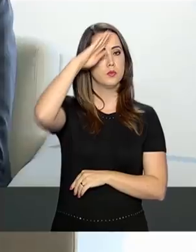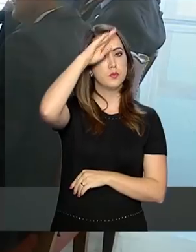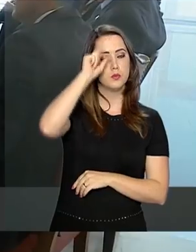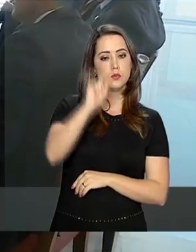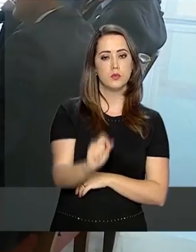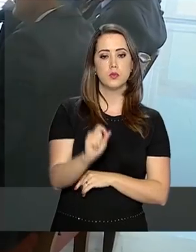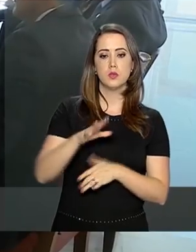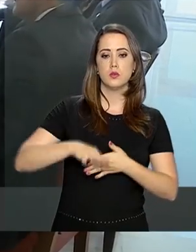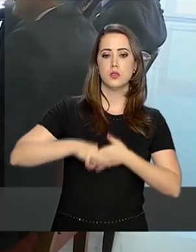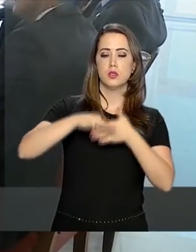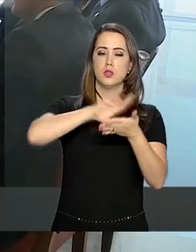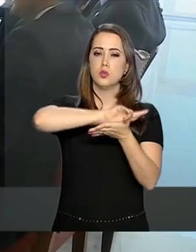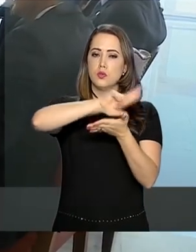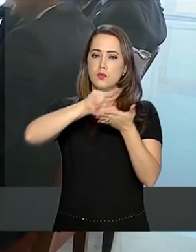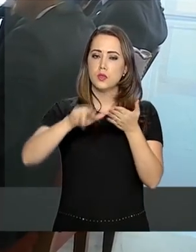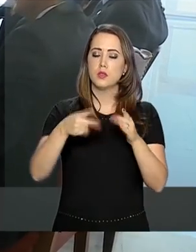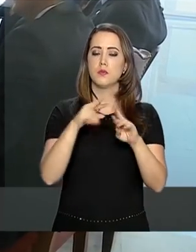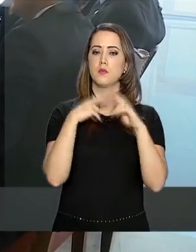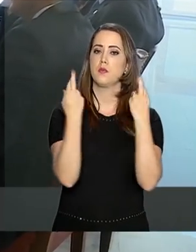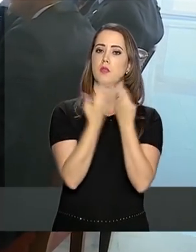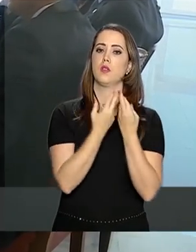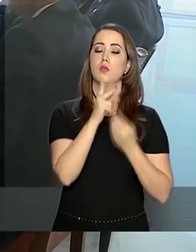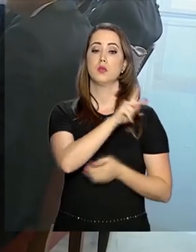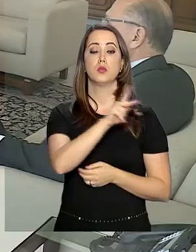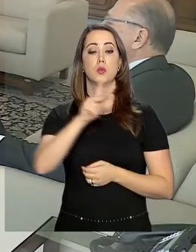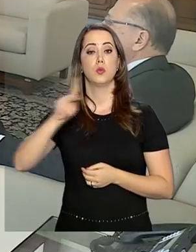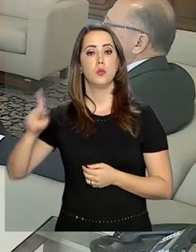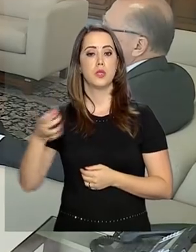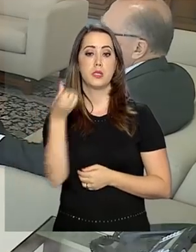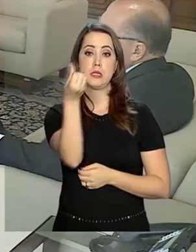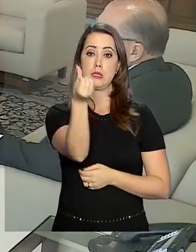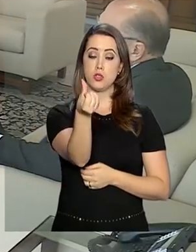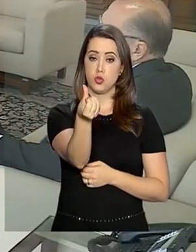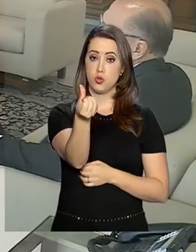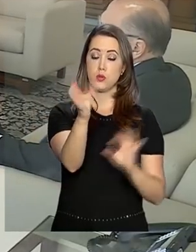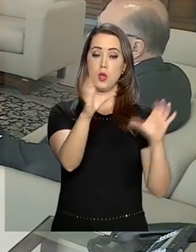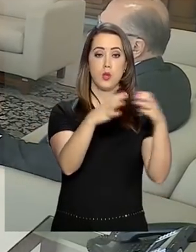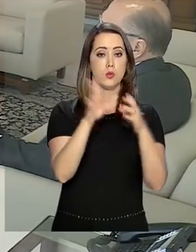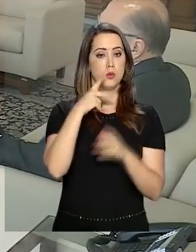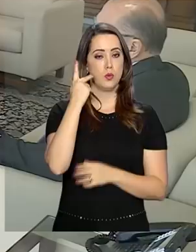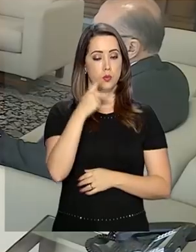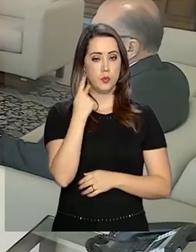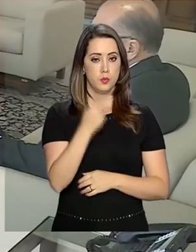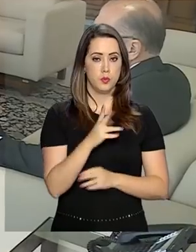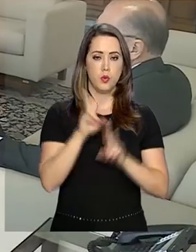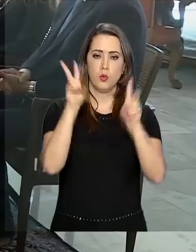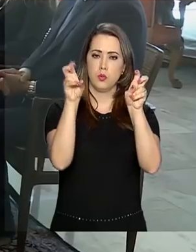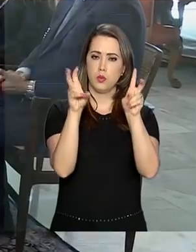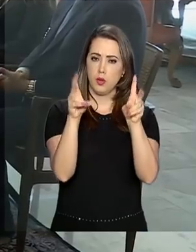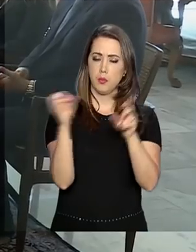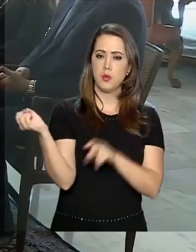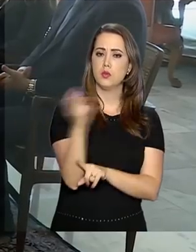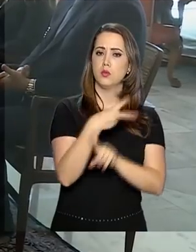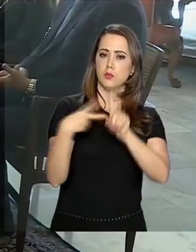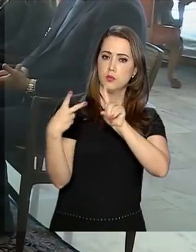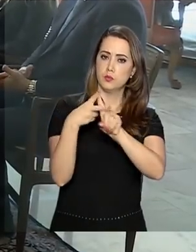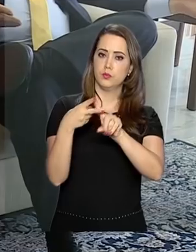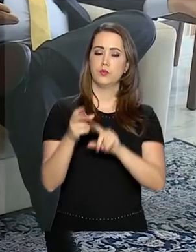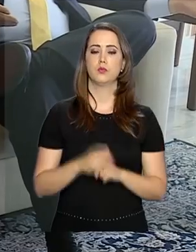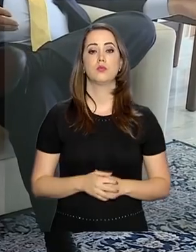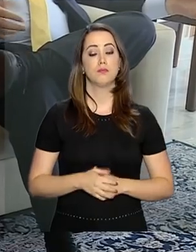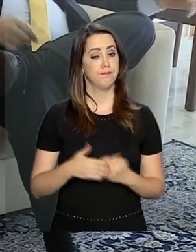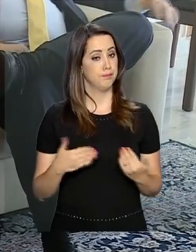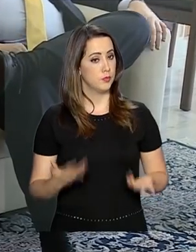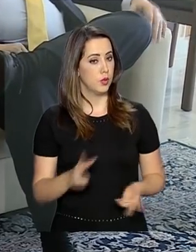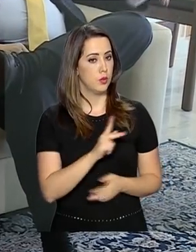Bolsonaro comandou uma série de reuniões com presidentes de seis partidos políticos. O tema, a nova Previdência.